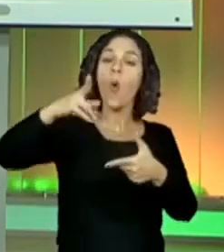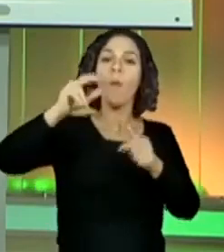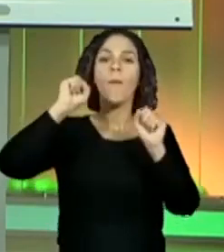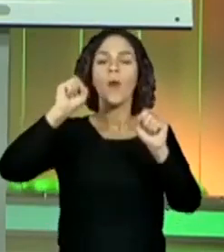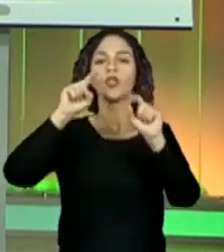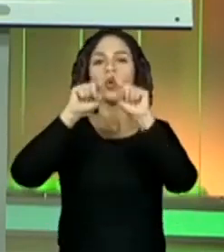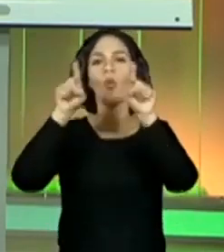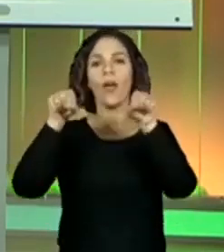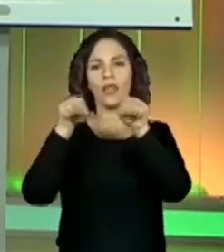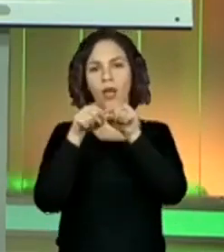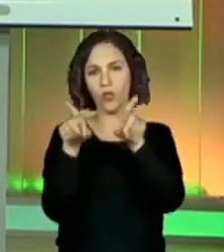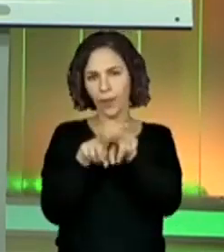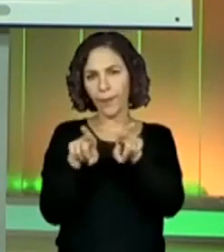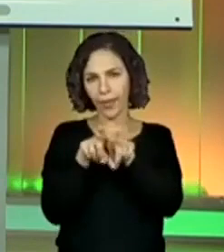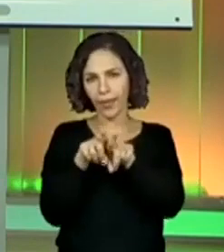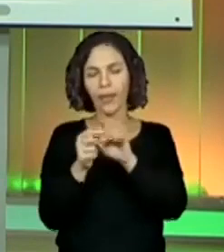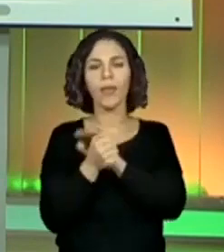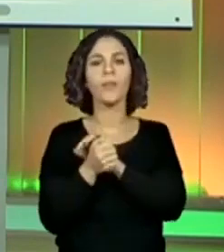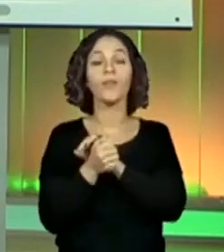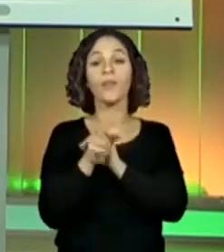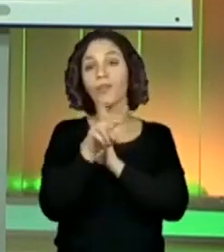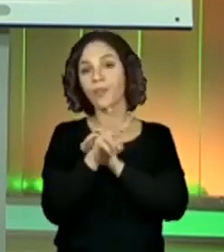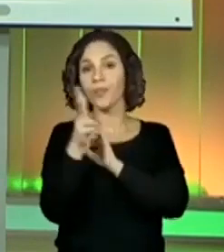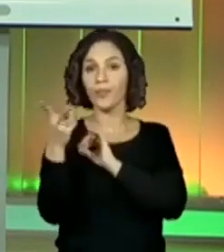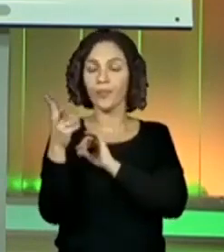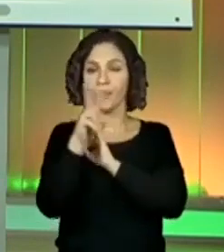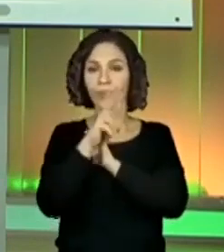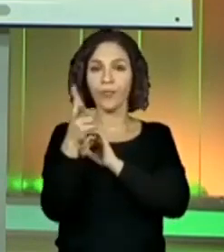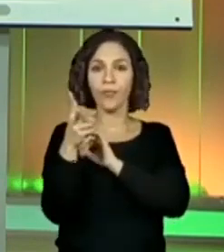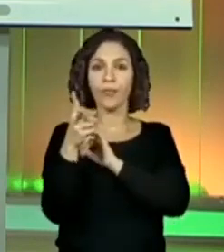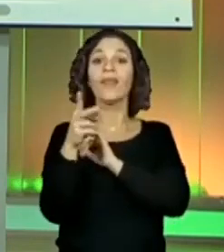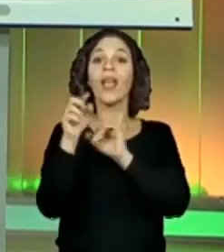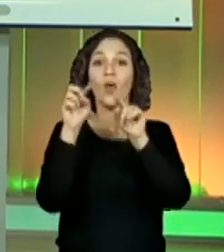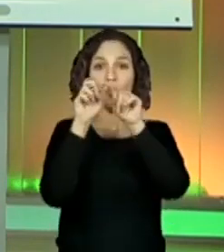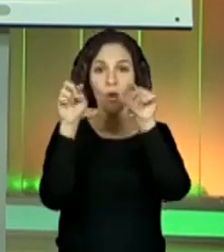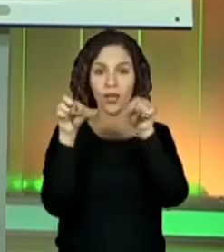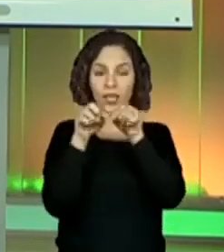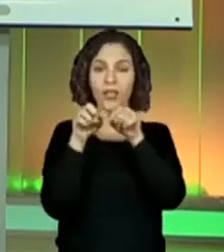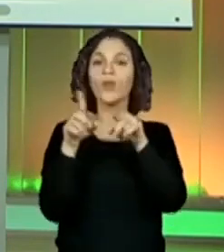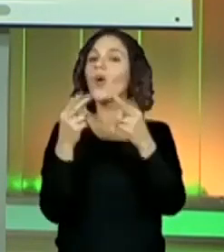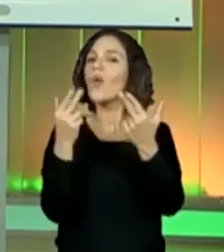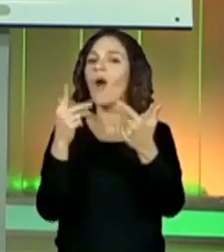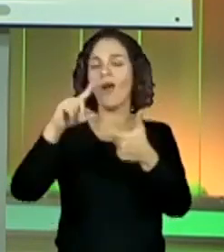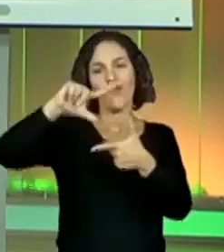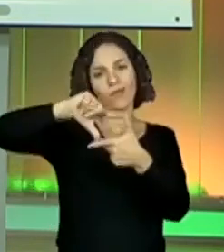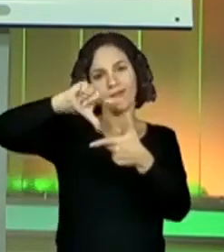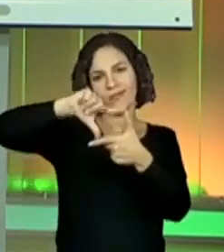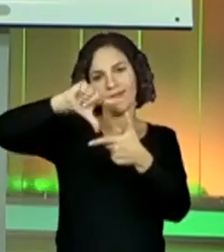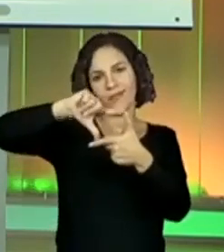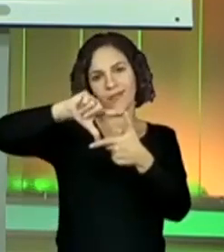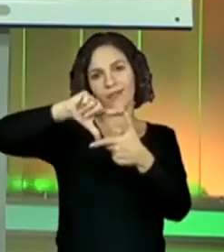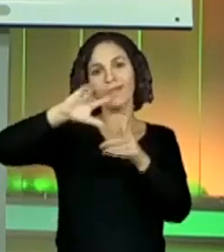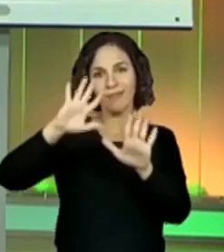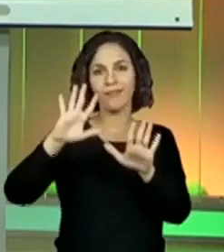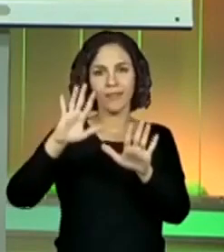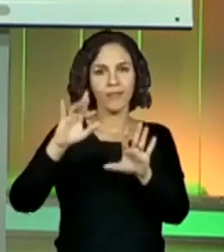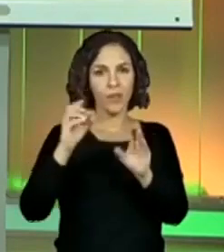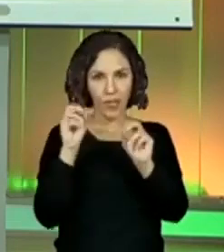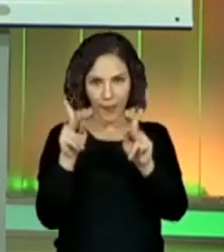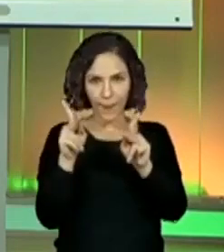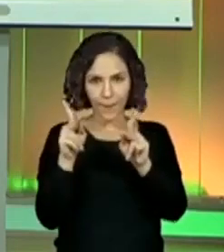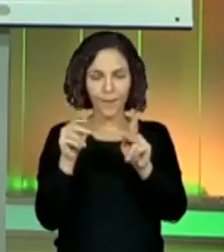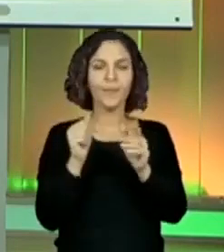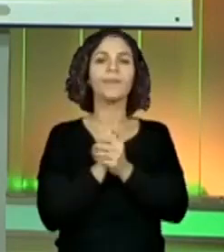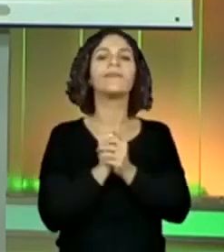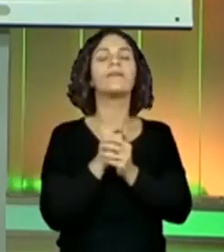tá? É interessante você entender que quadrado também é retângulo, tá bom? Todo quadrado é um retângulo, tá bom?